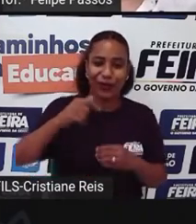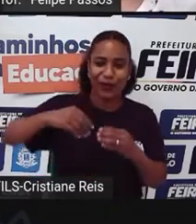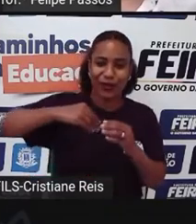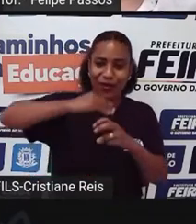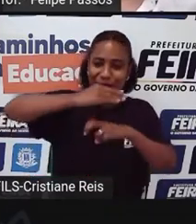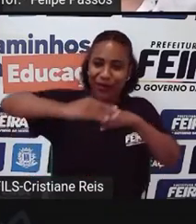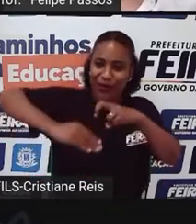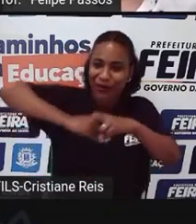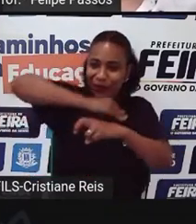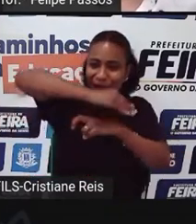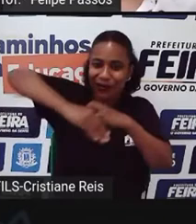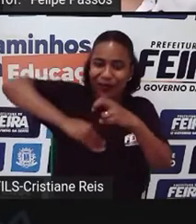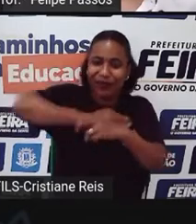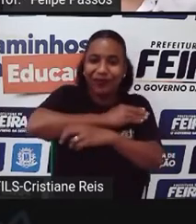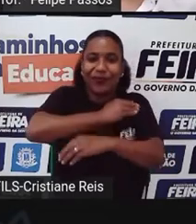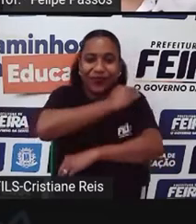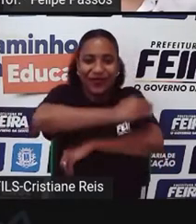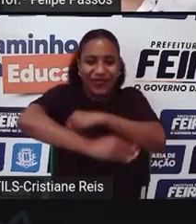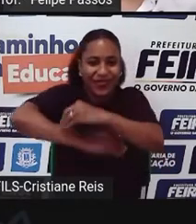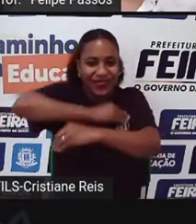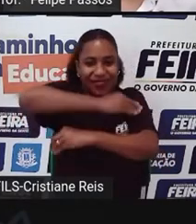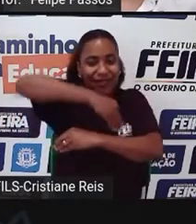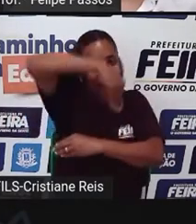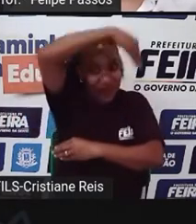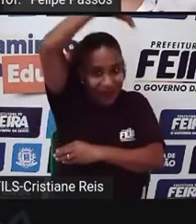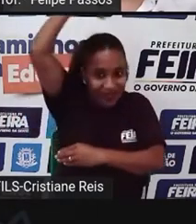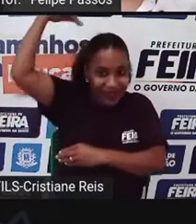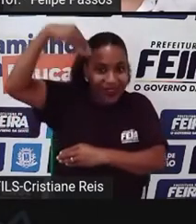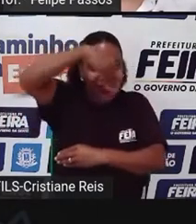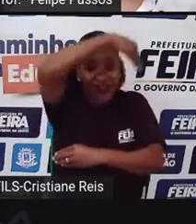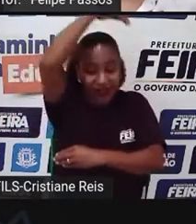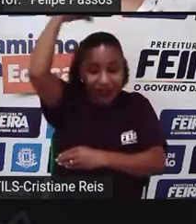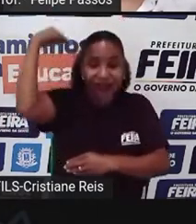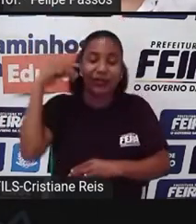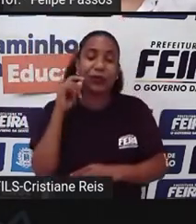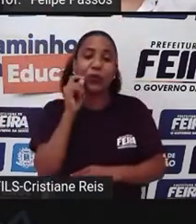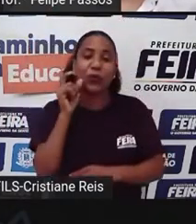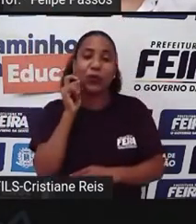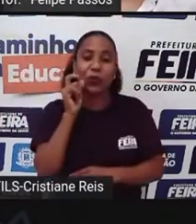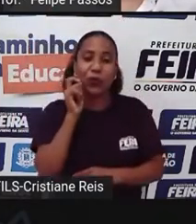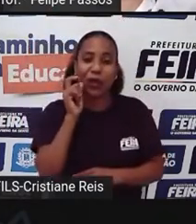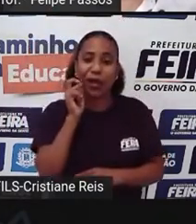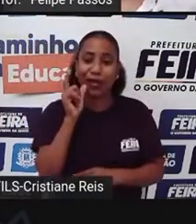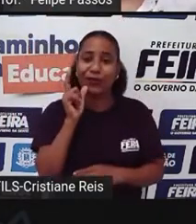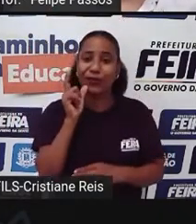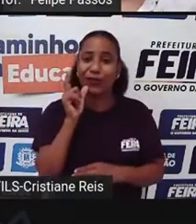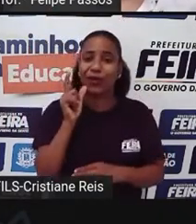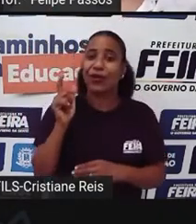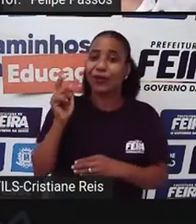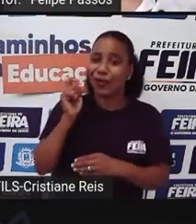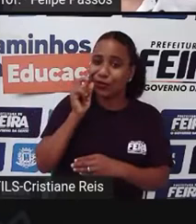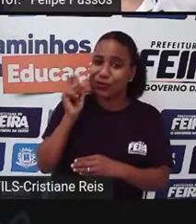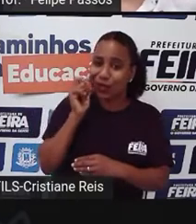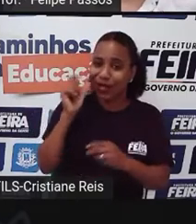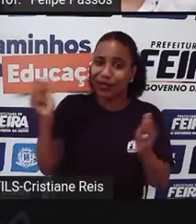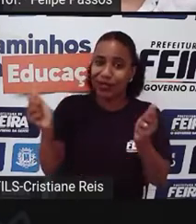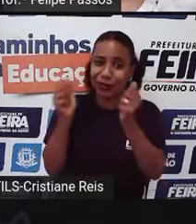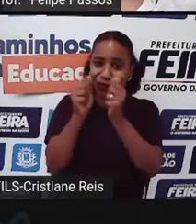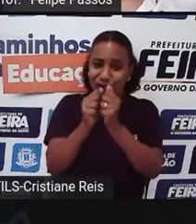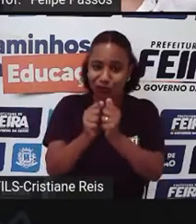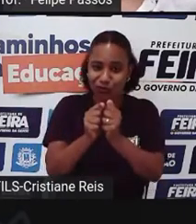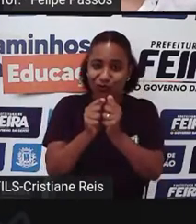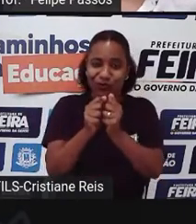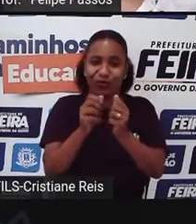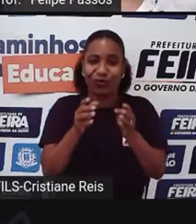reis Eram enterrados Iam todos os serviçais E o gato Para fazer companhia Para a pessoa